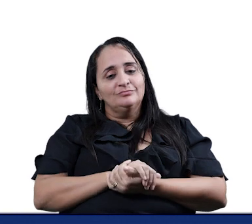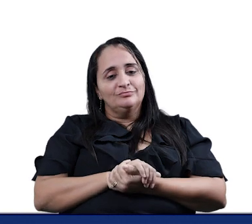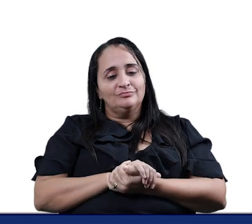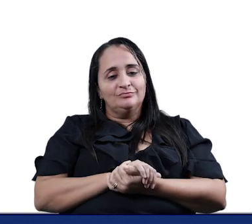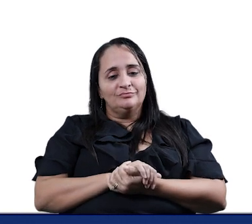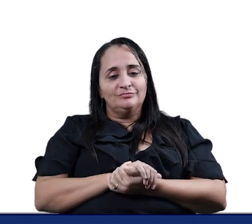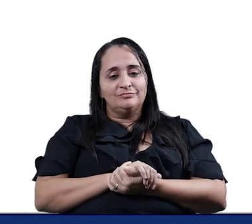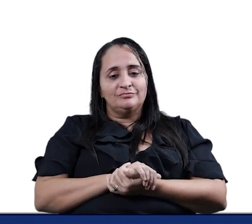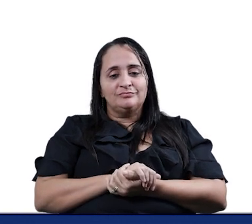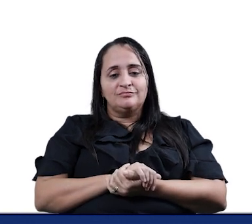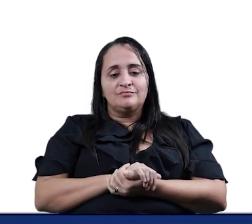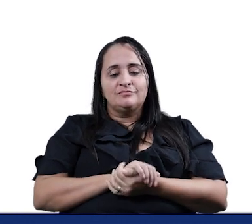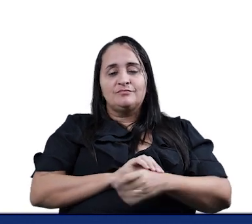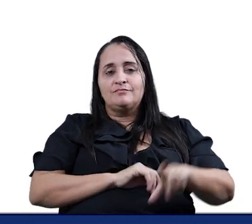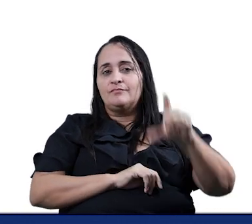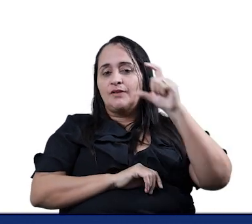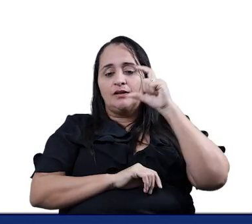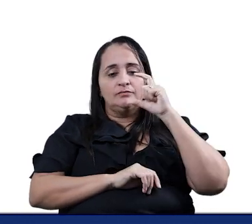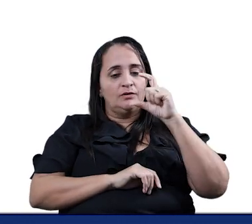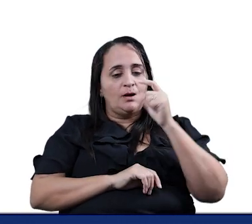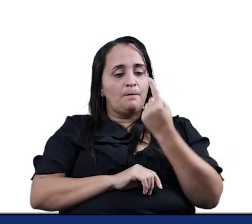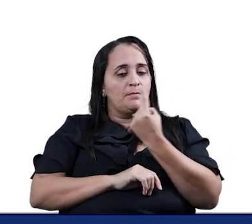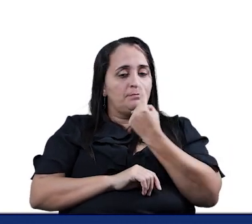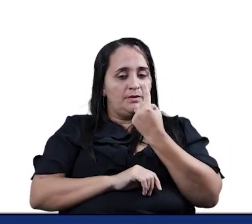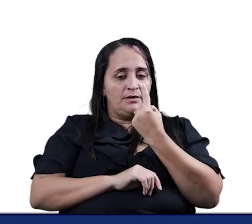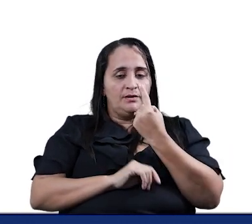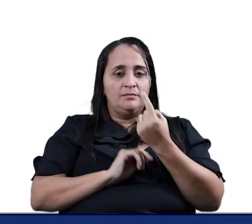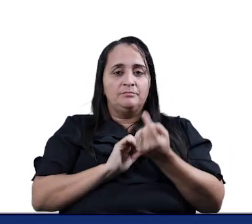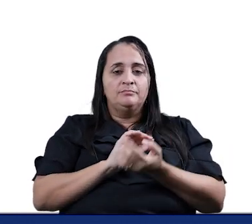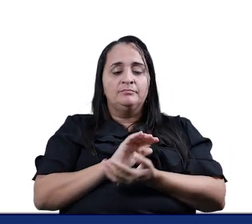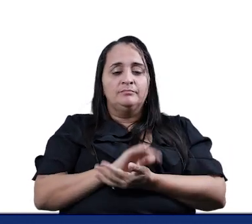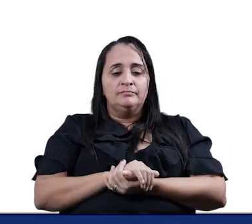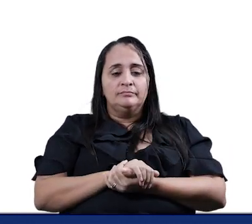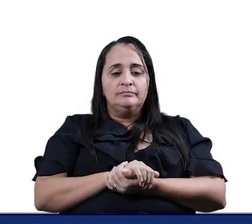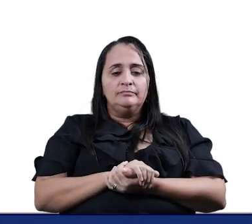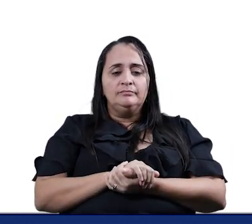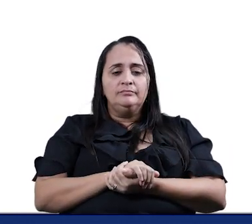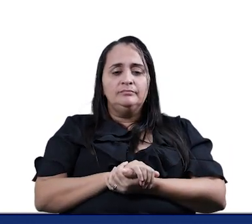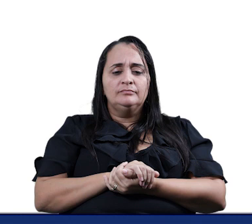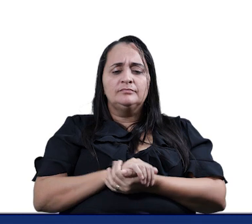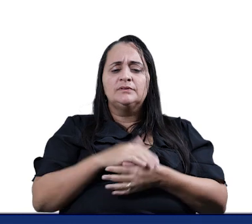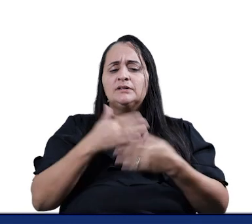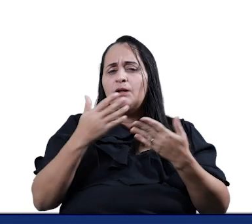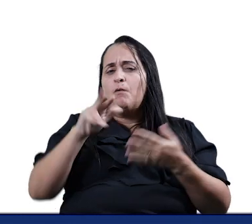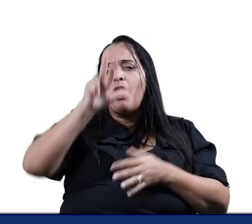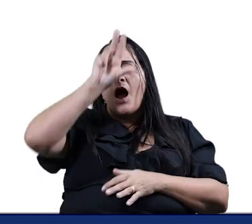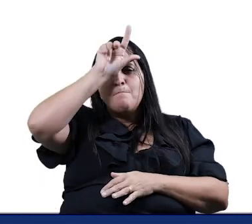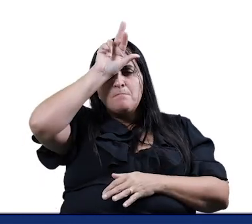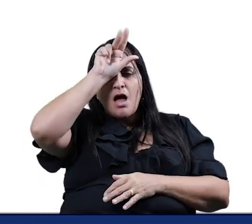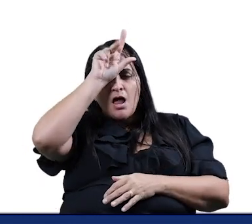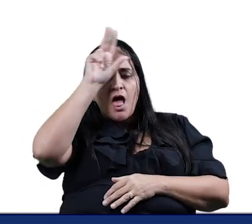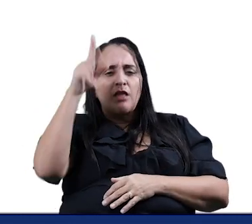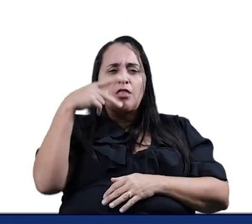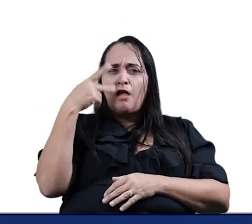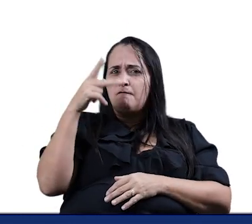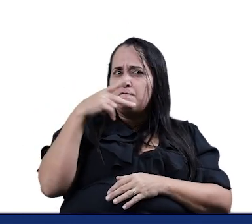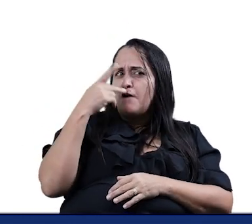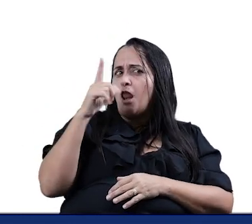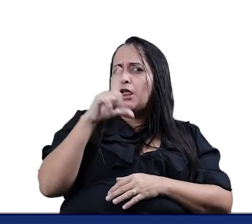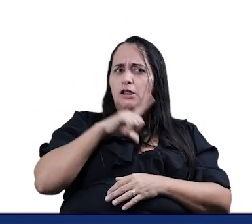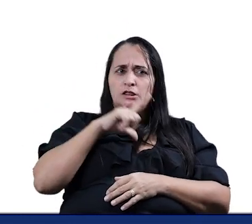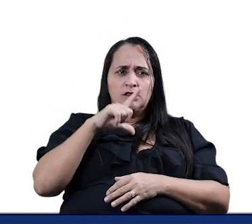Este primeiro Essa primeira estrofe da música Da barata diz que tem Sete saia de filó